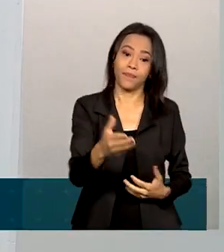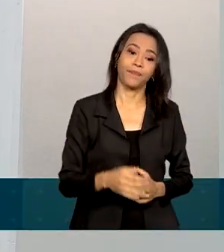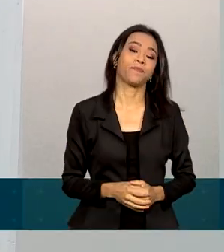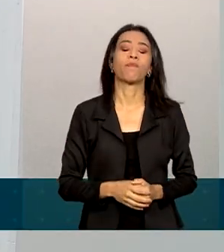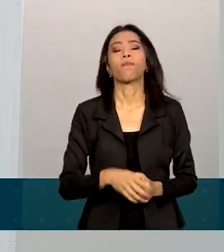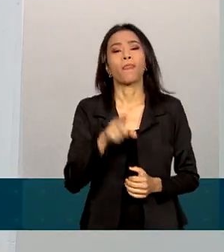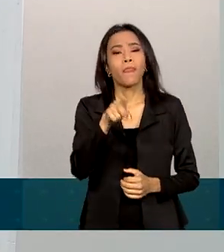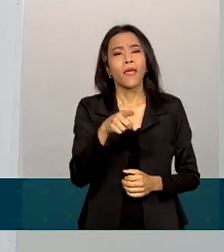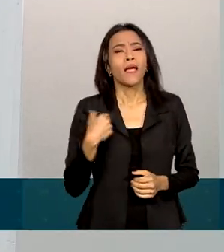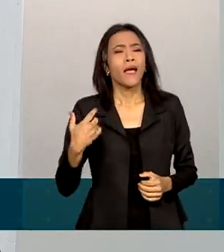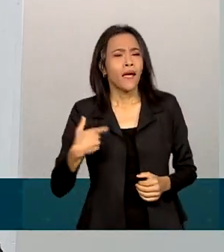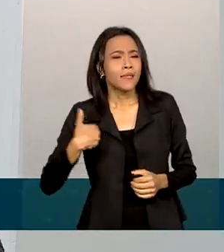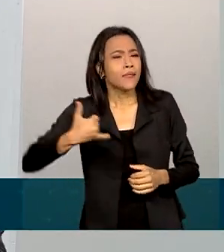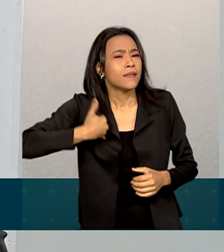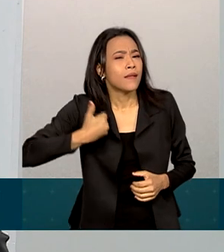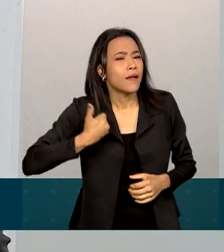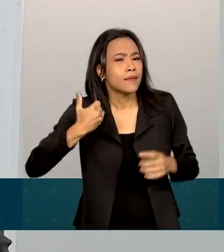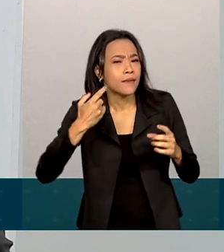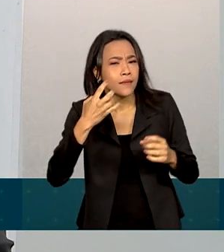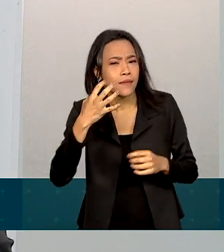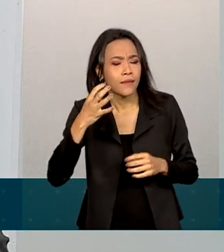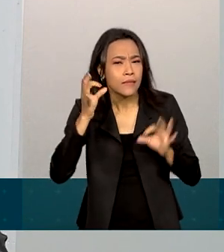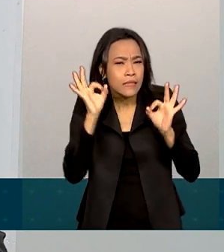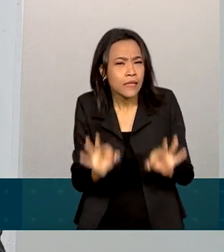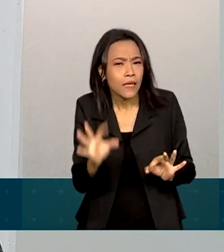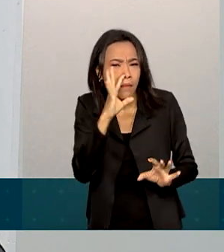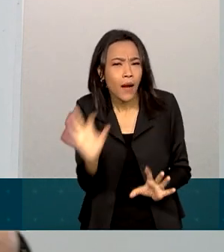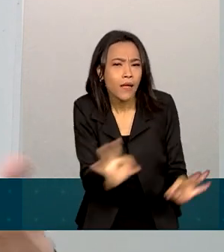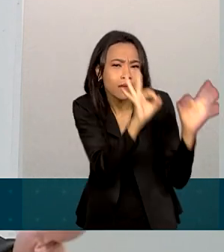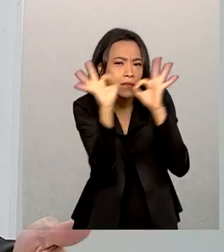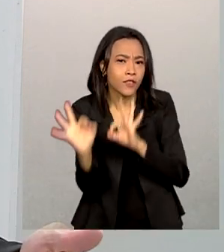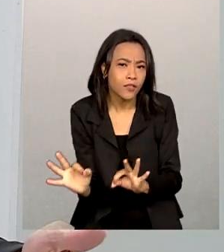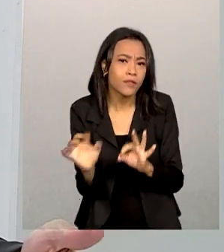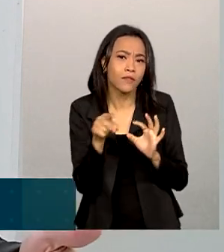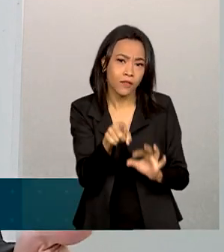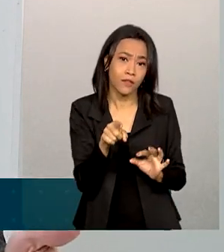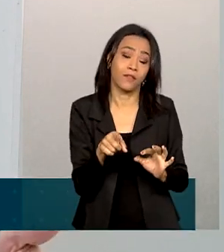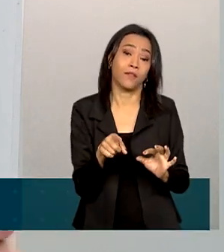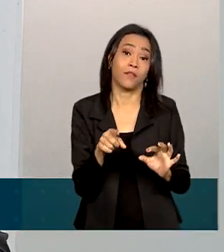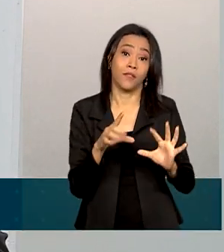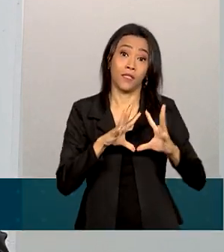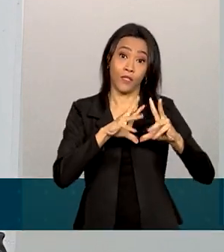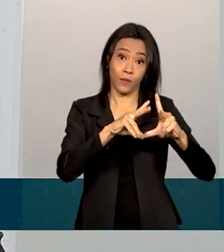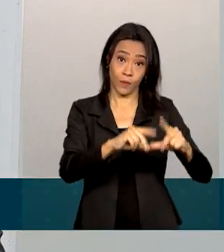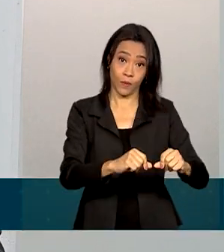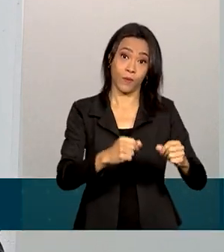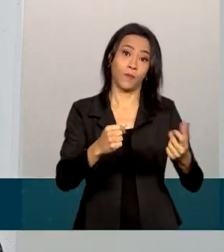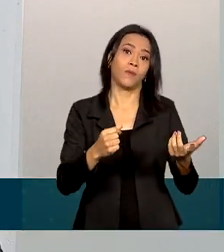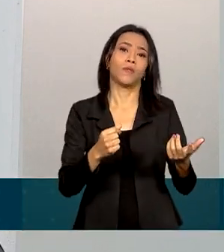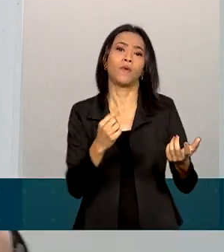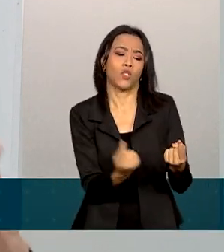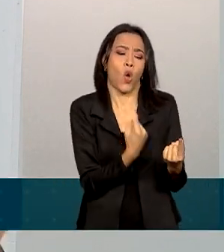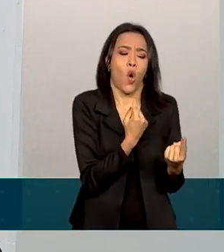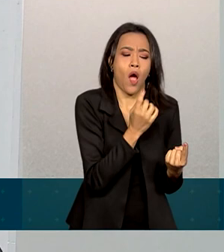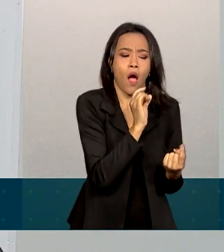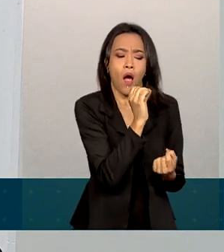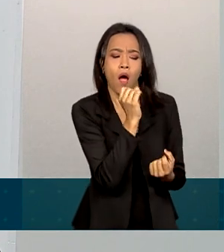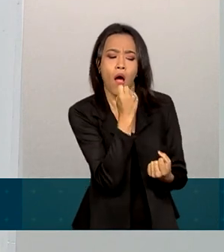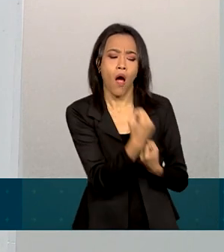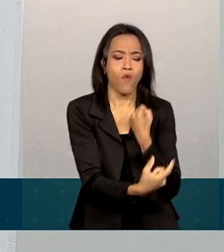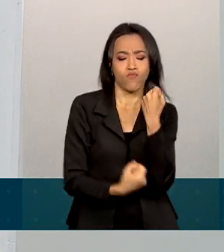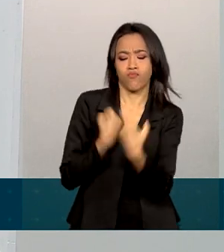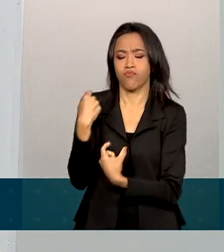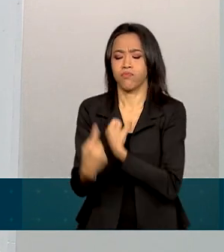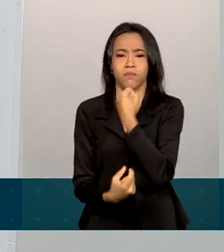ela sempre leva a obra como um todo, não apenas por partes isoladas, sempre existe um contexto.